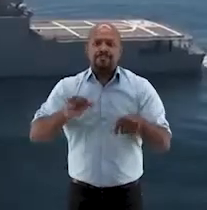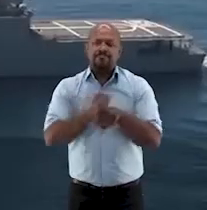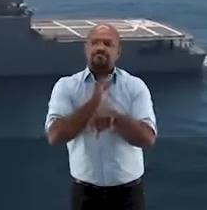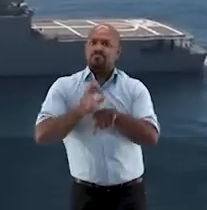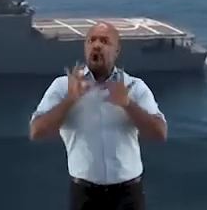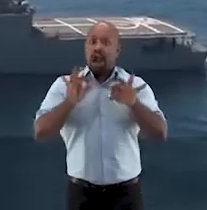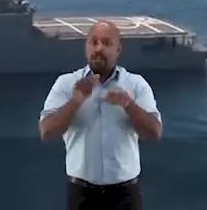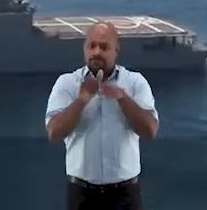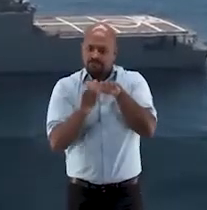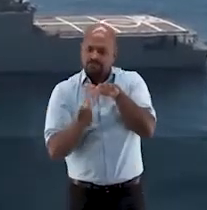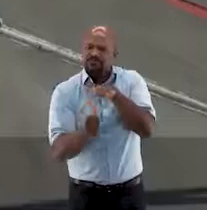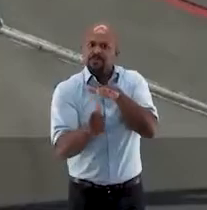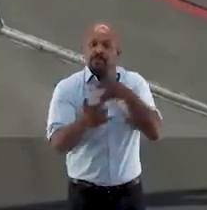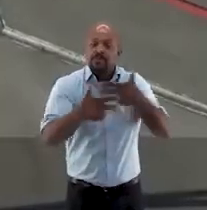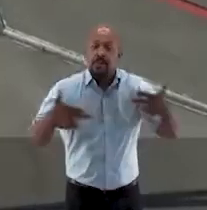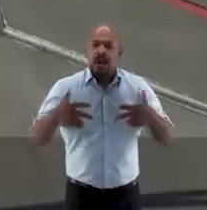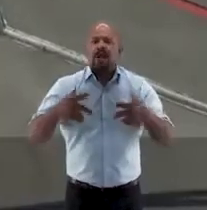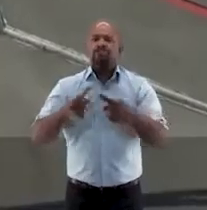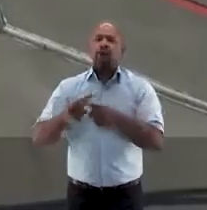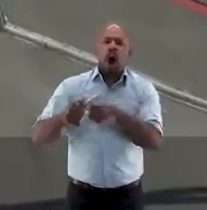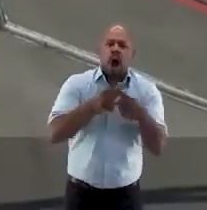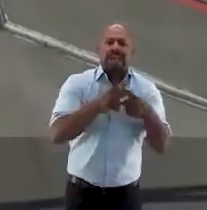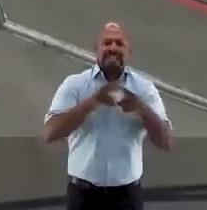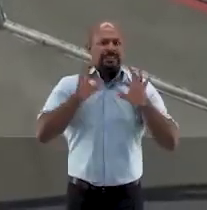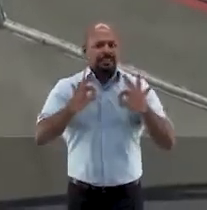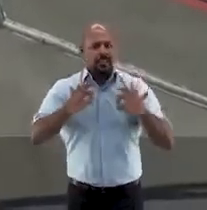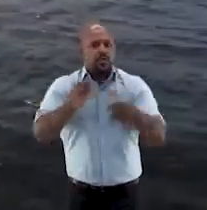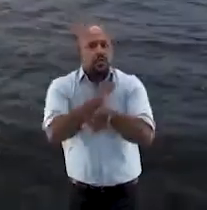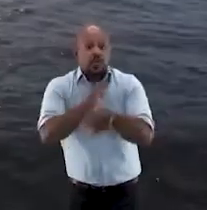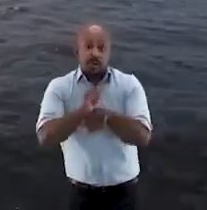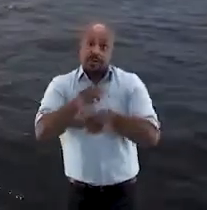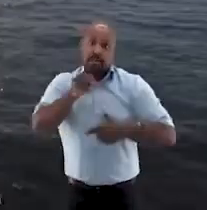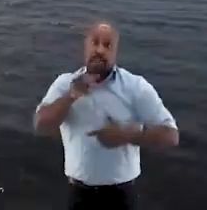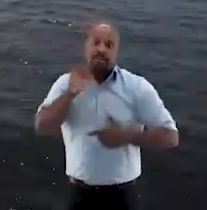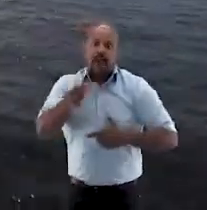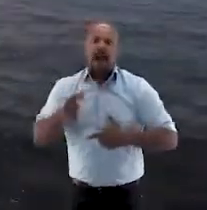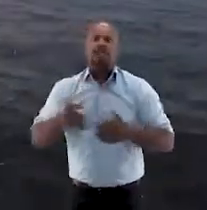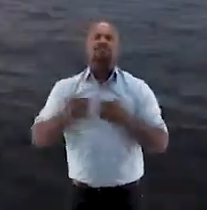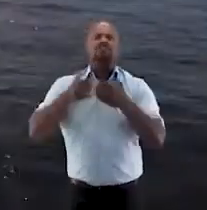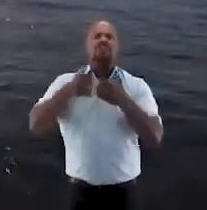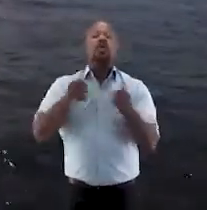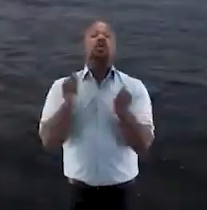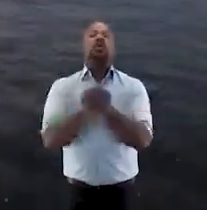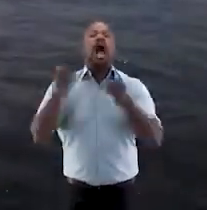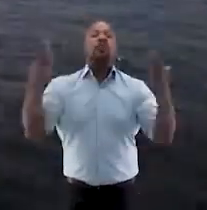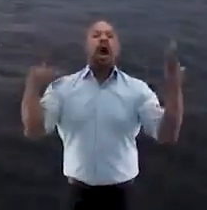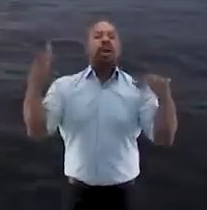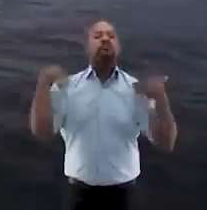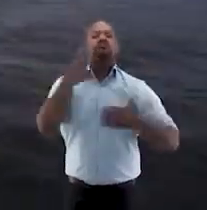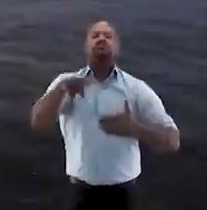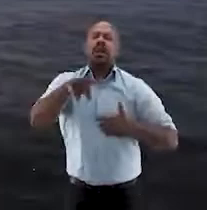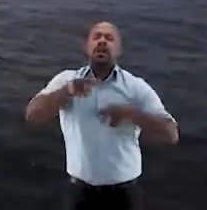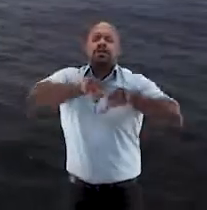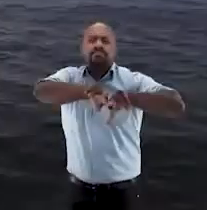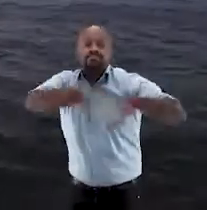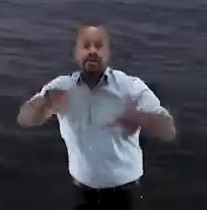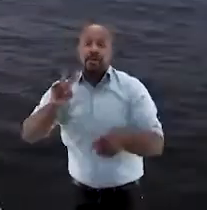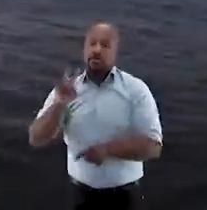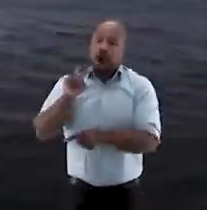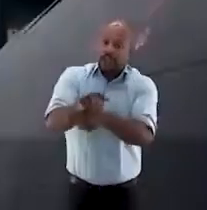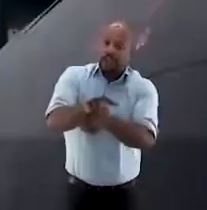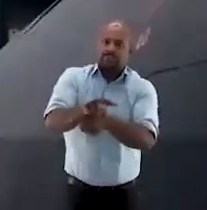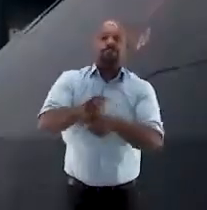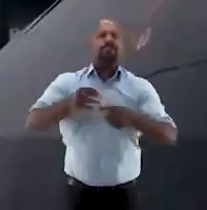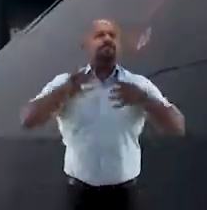modernos navios de superfície, realizar manutenções e modernizações navais e navegar com a marinha em seus desafios para a